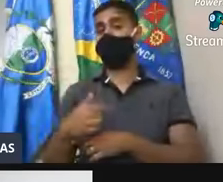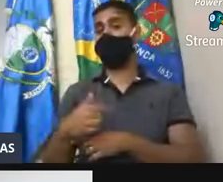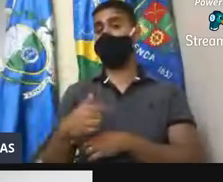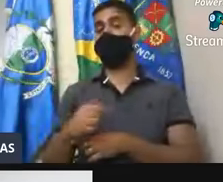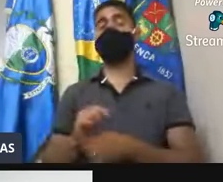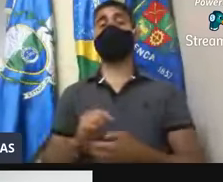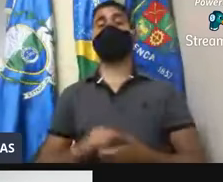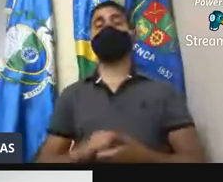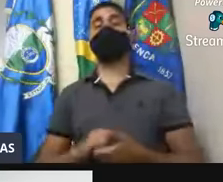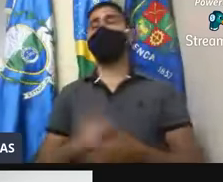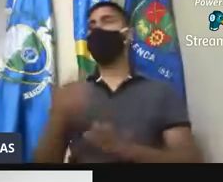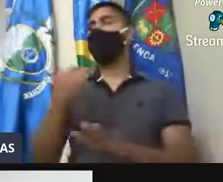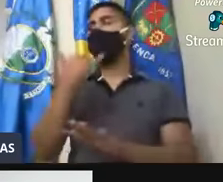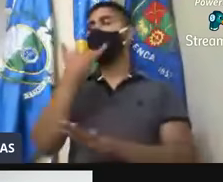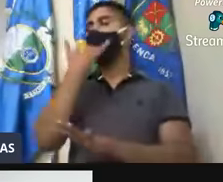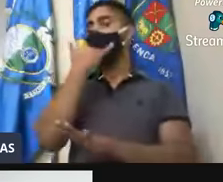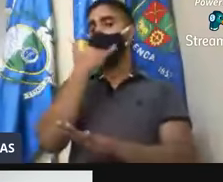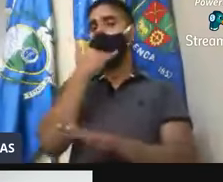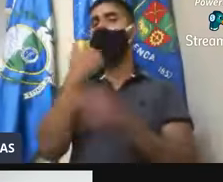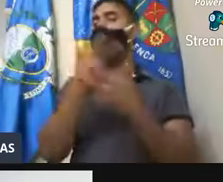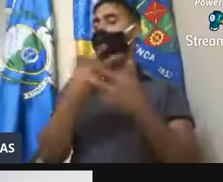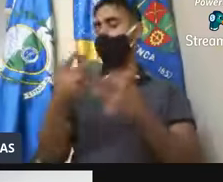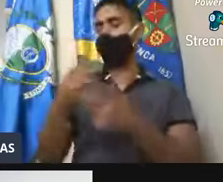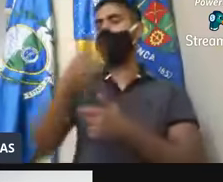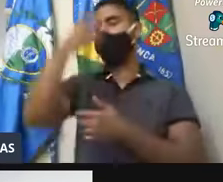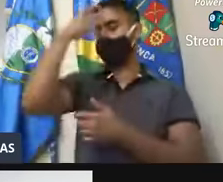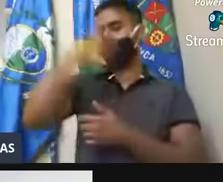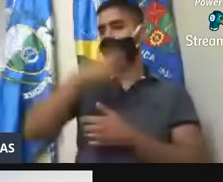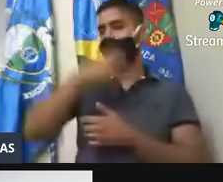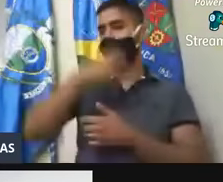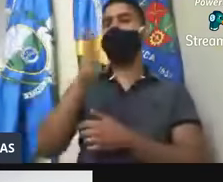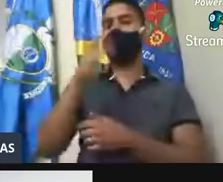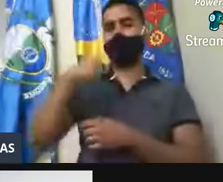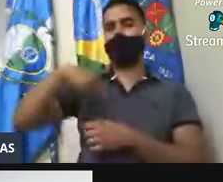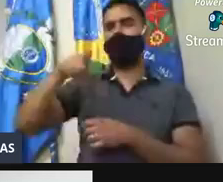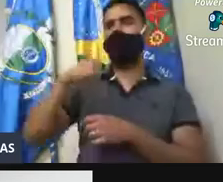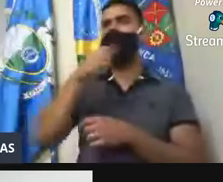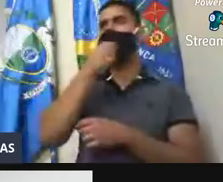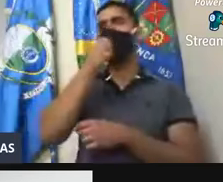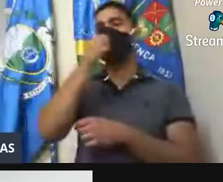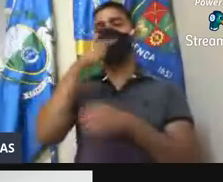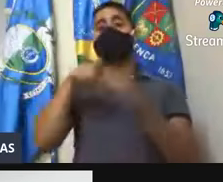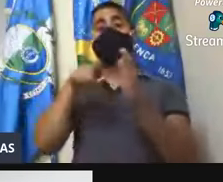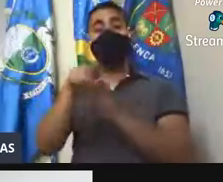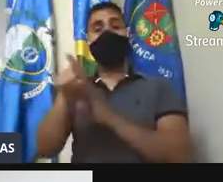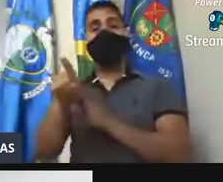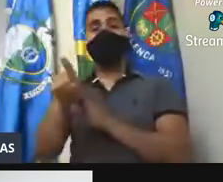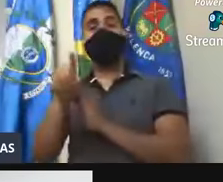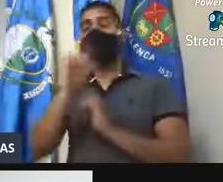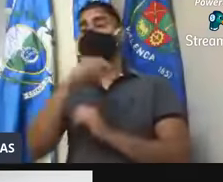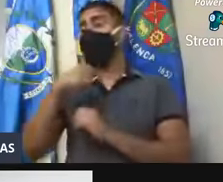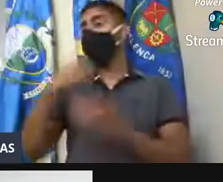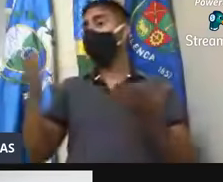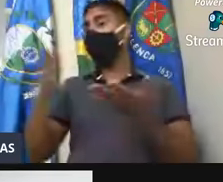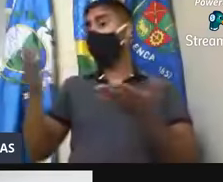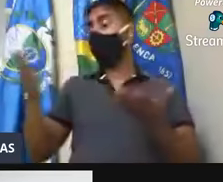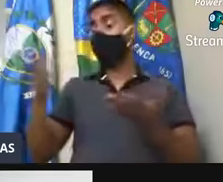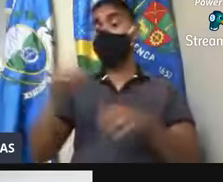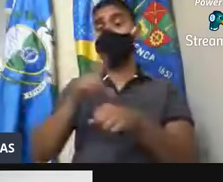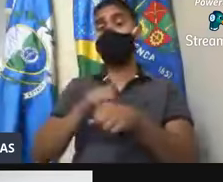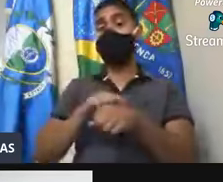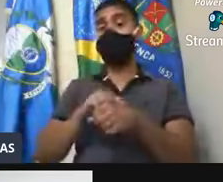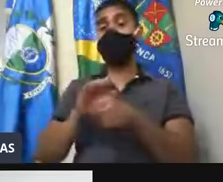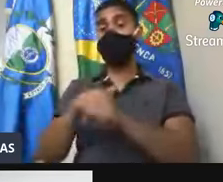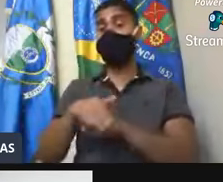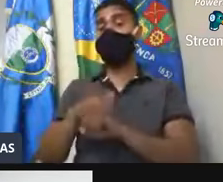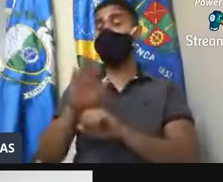Então, presidente, desculpa, mas é muito grave isso, eu já consultei o meu jurídico, estou indo para a delegacia, se não for hoje à noite, por ser